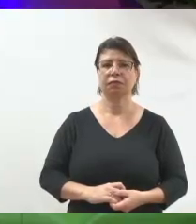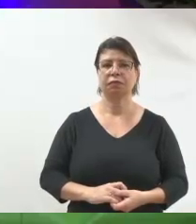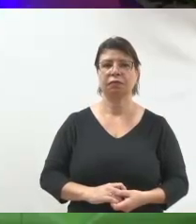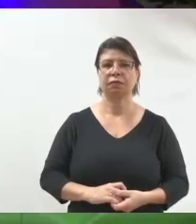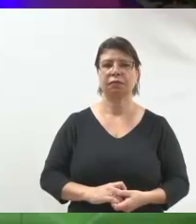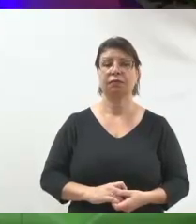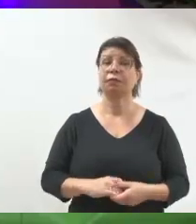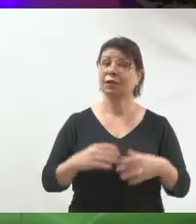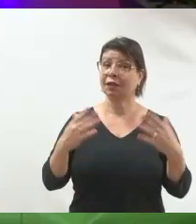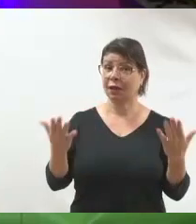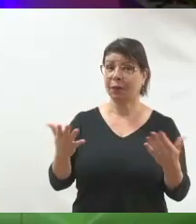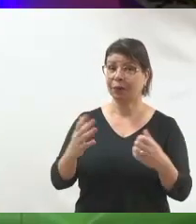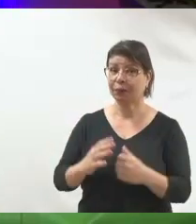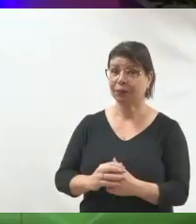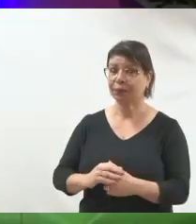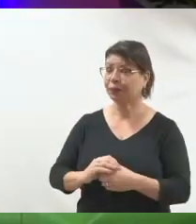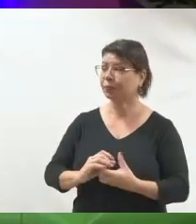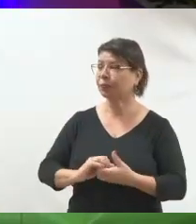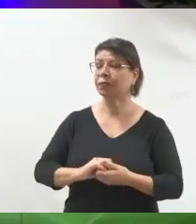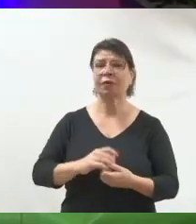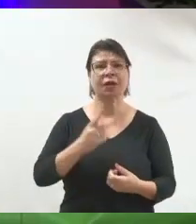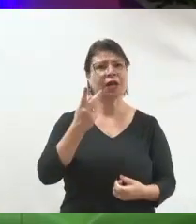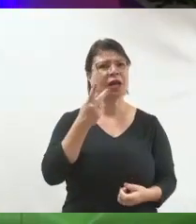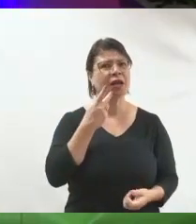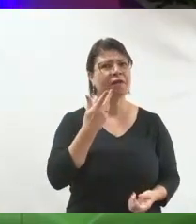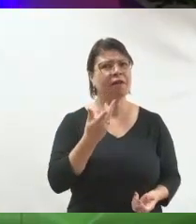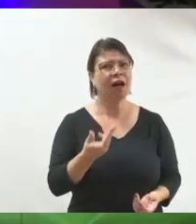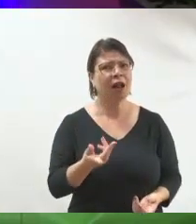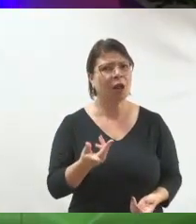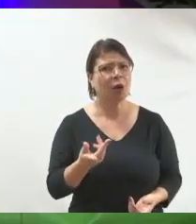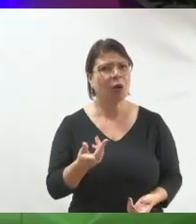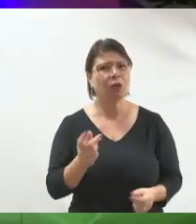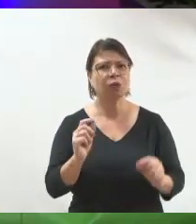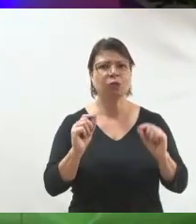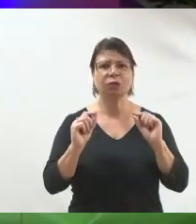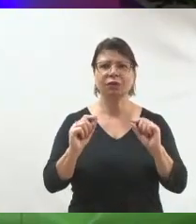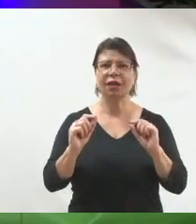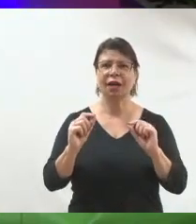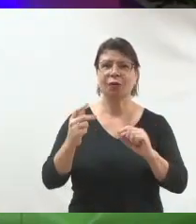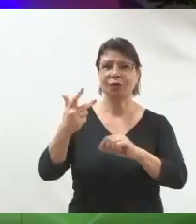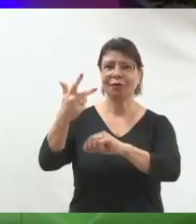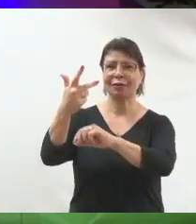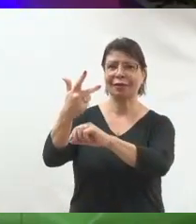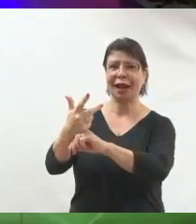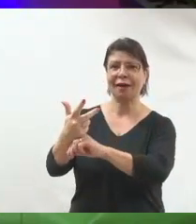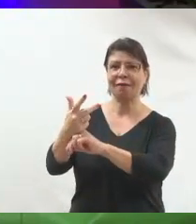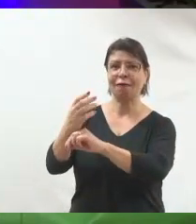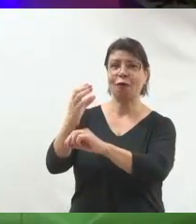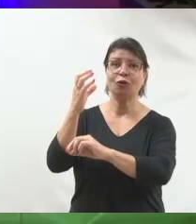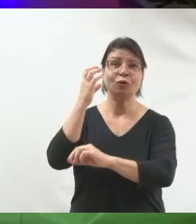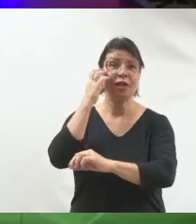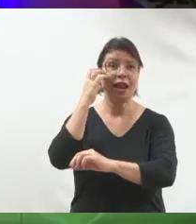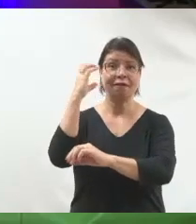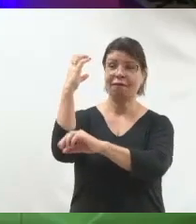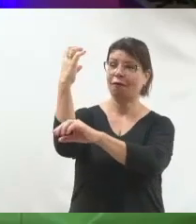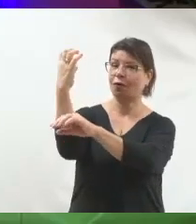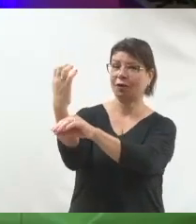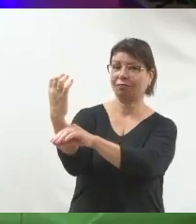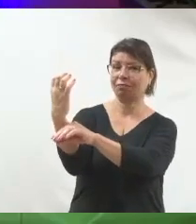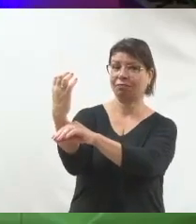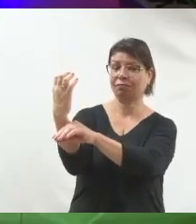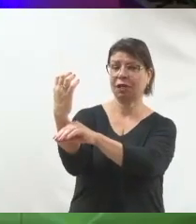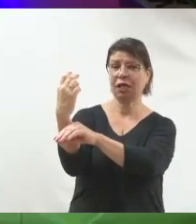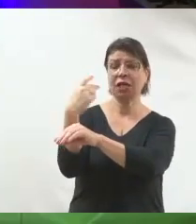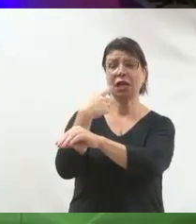Então, vamos lá. Ele pôs, com certeza, um telefone na frente dele, gravou um vídeo contando uma